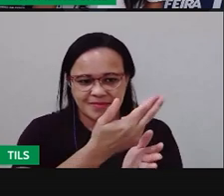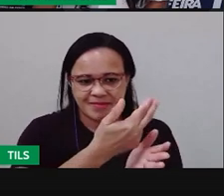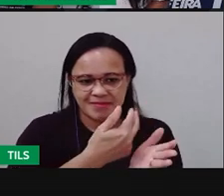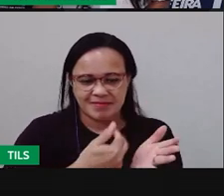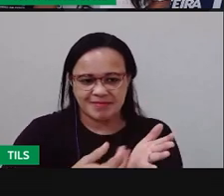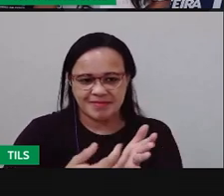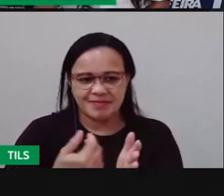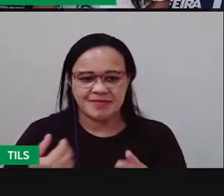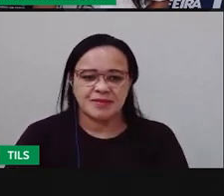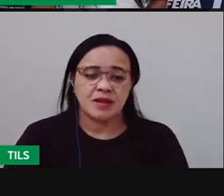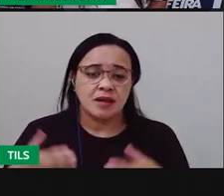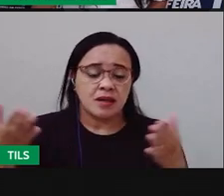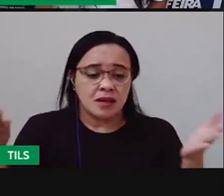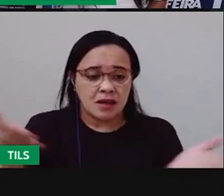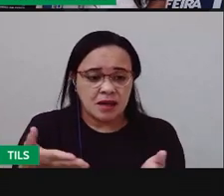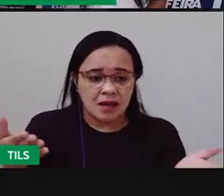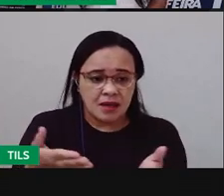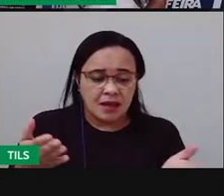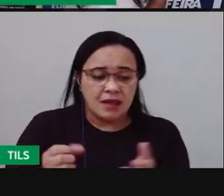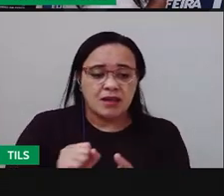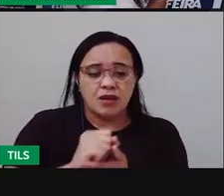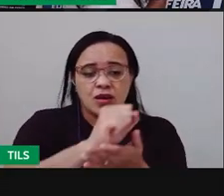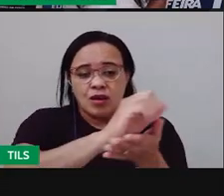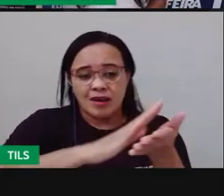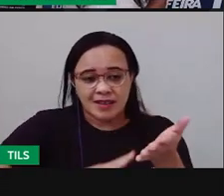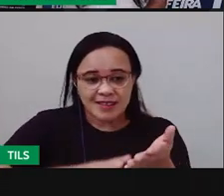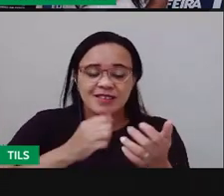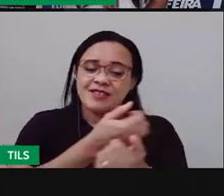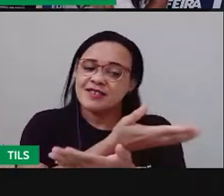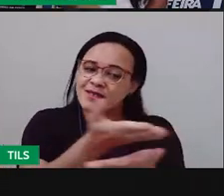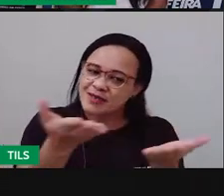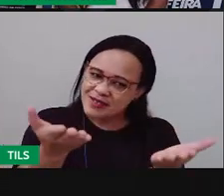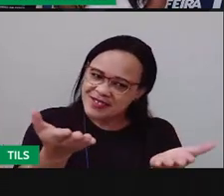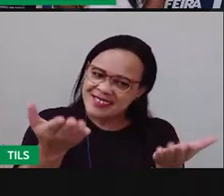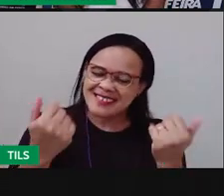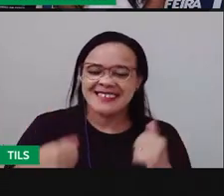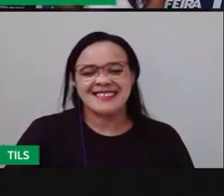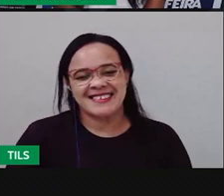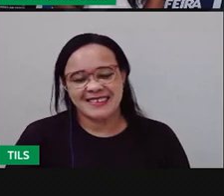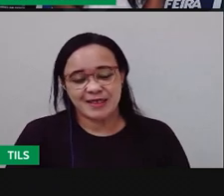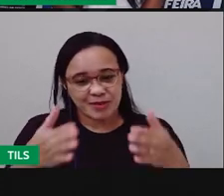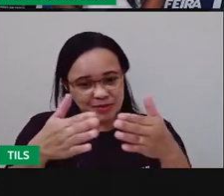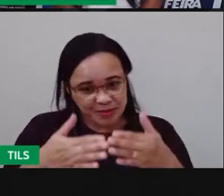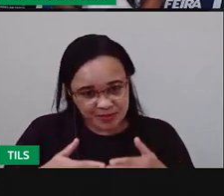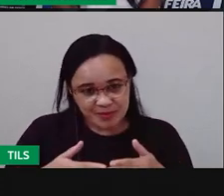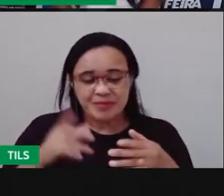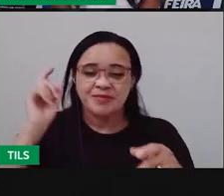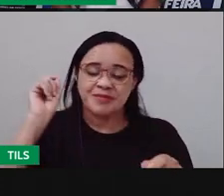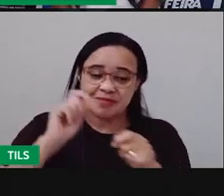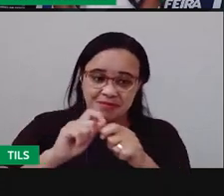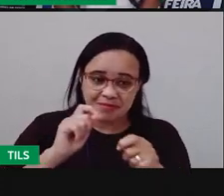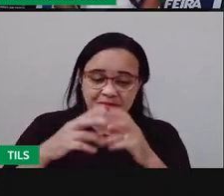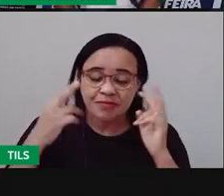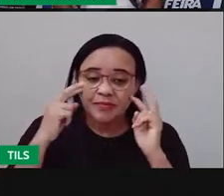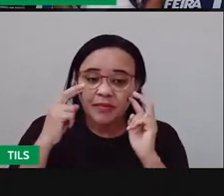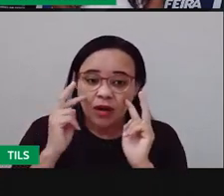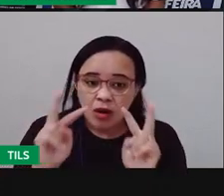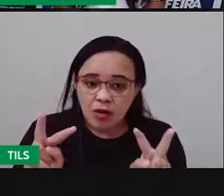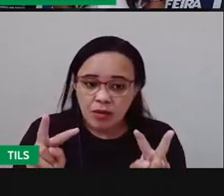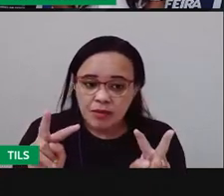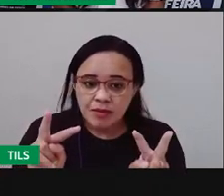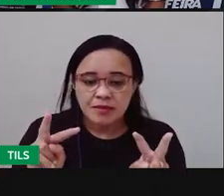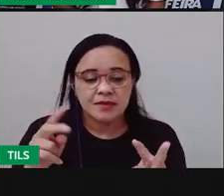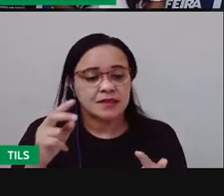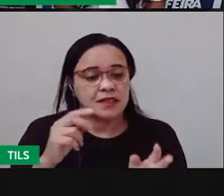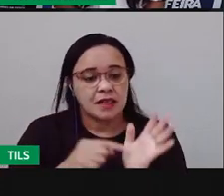Agora, crianças, tenho uma atividade pra vocês. Eu vou pedir pra que vocês observem a xilogravura que